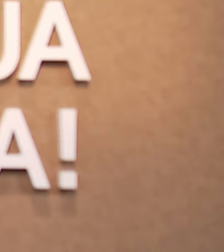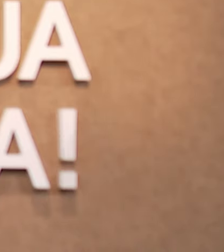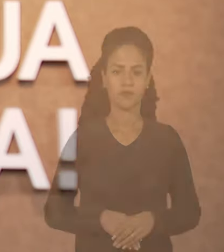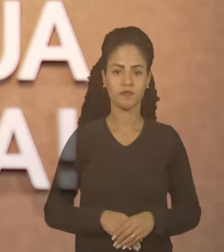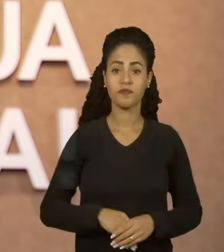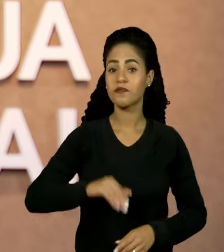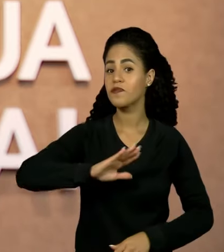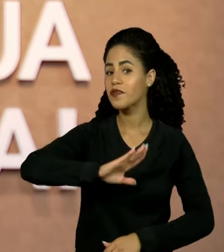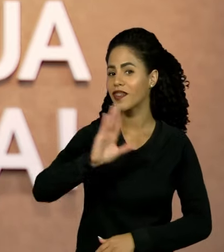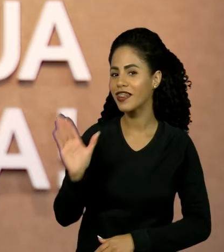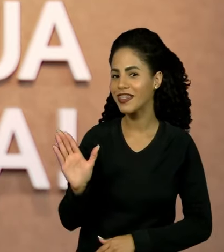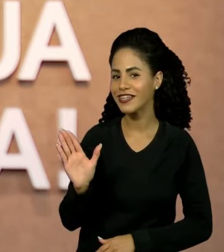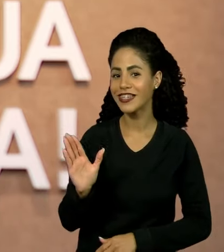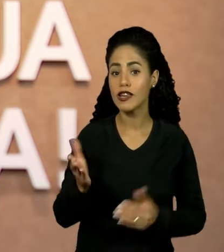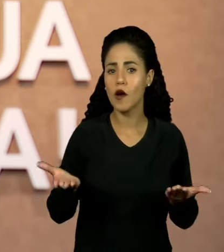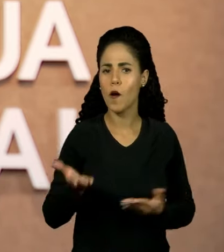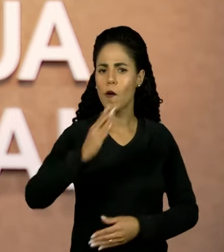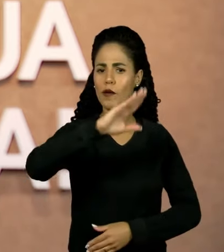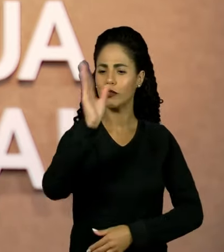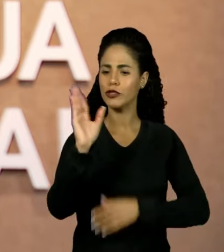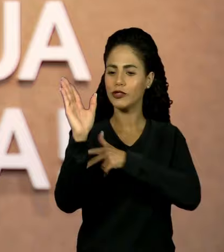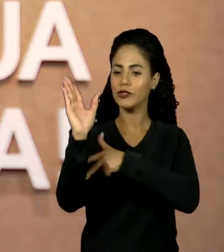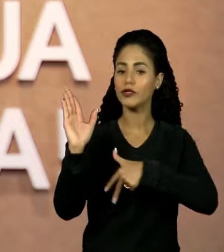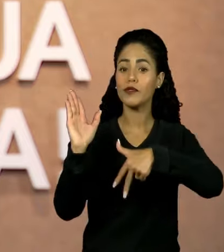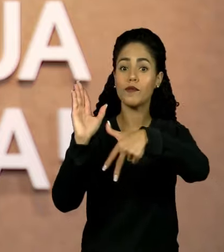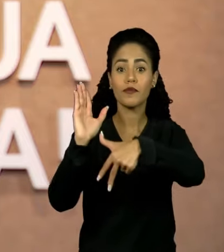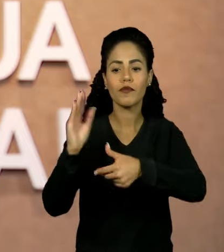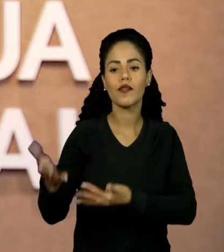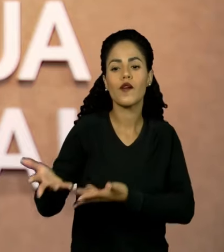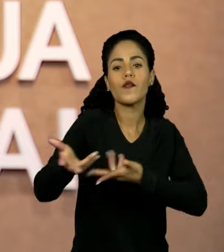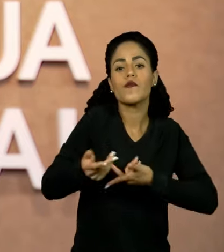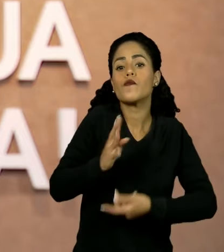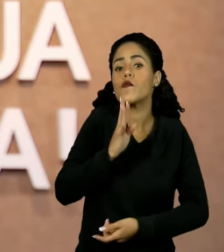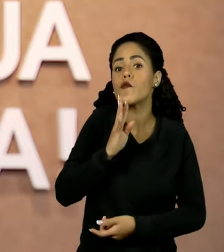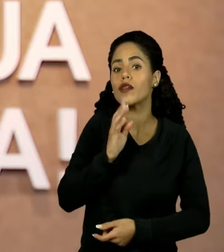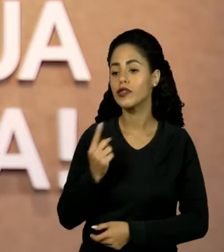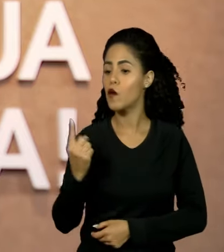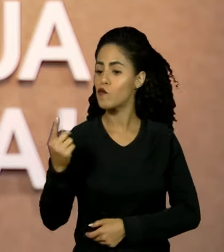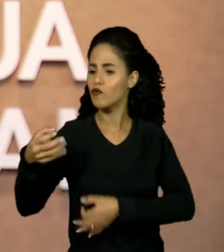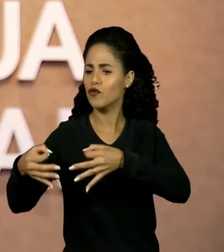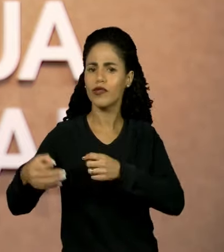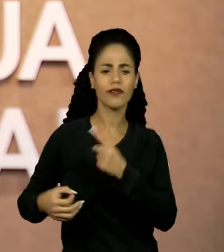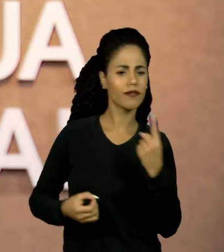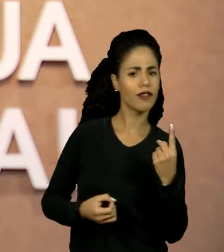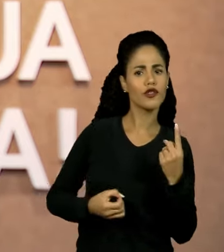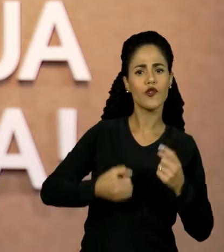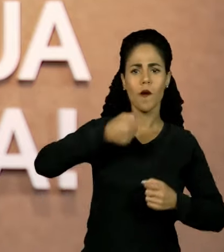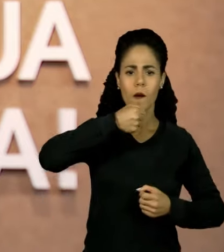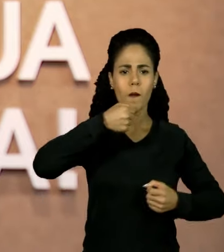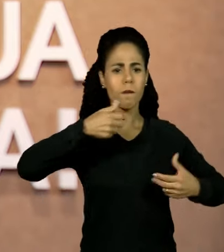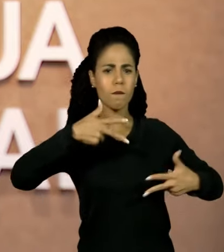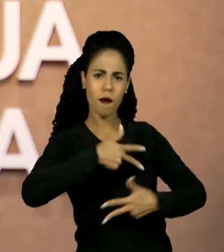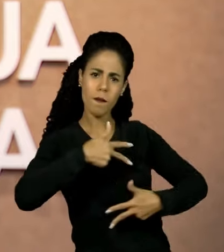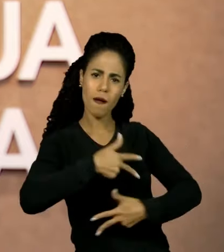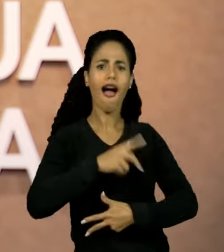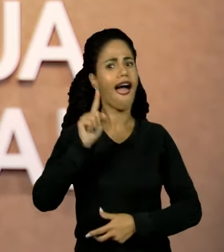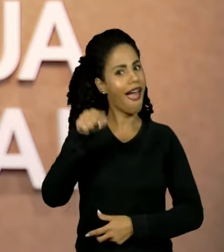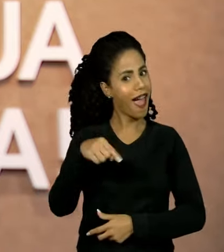Olá! No programa de hoje, vamos conhecer um juiz e um rapper. É!